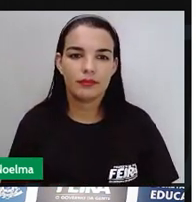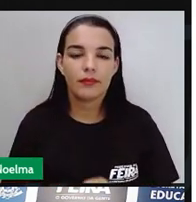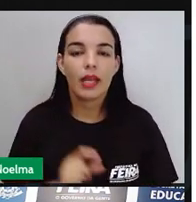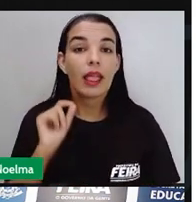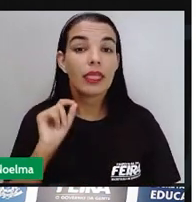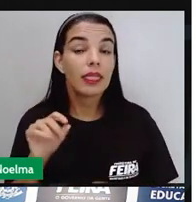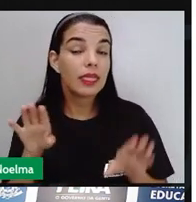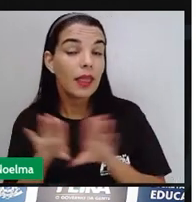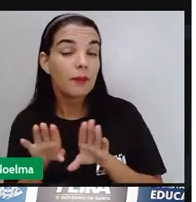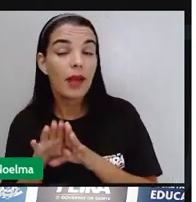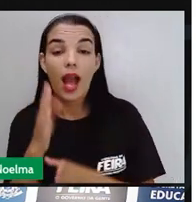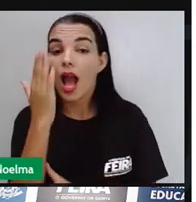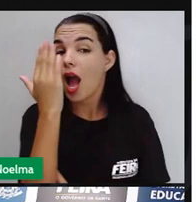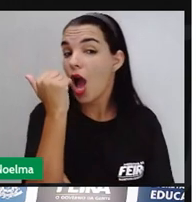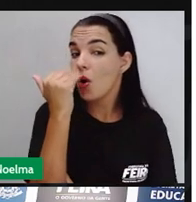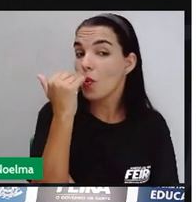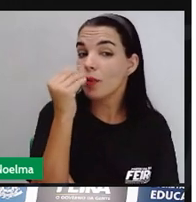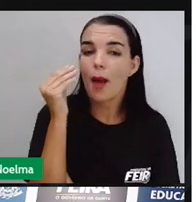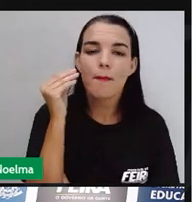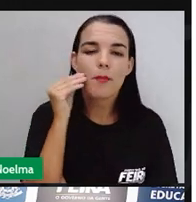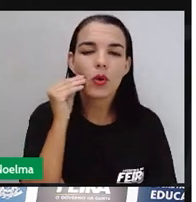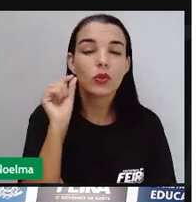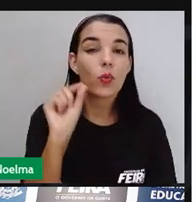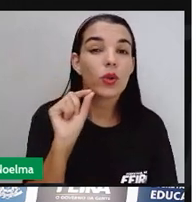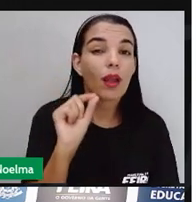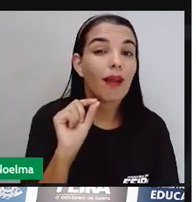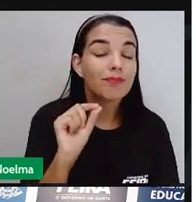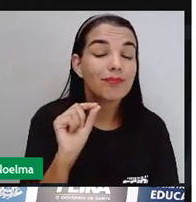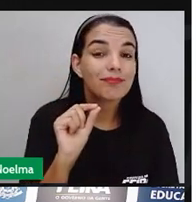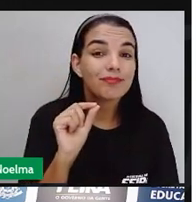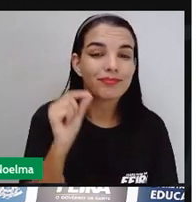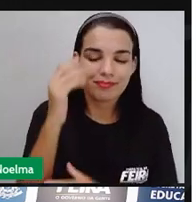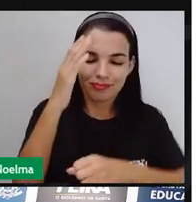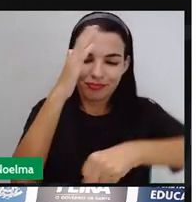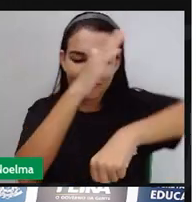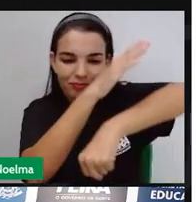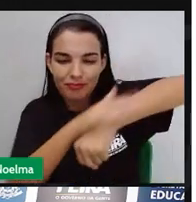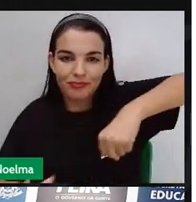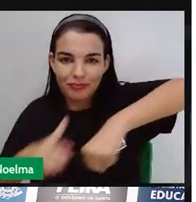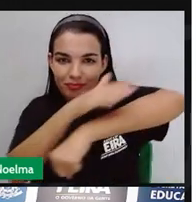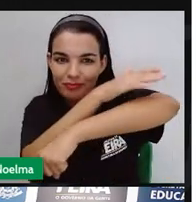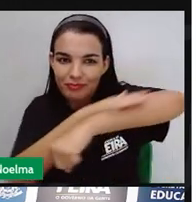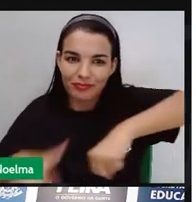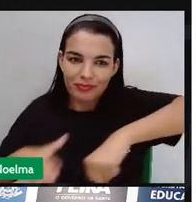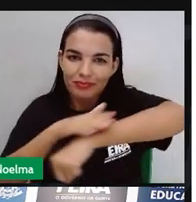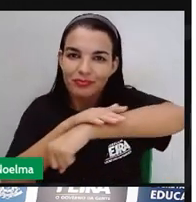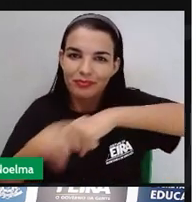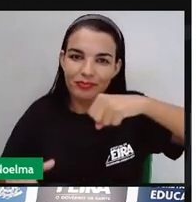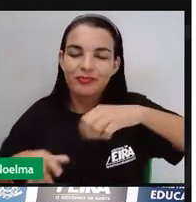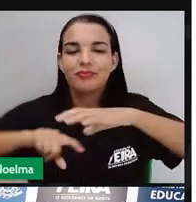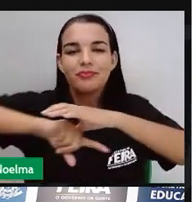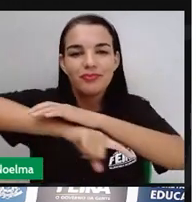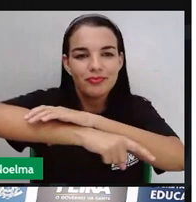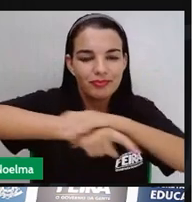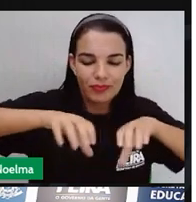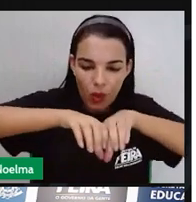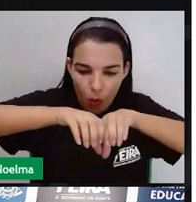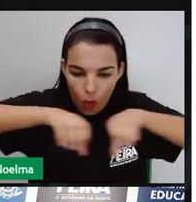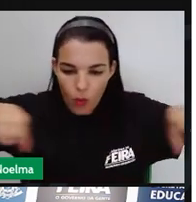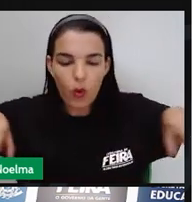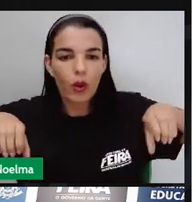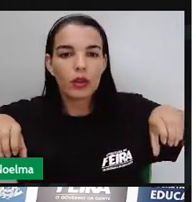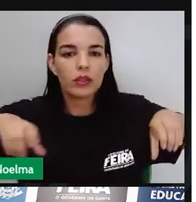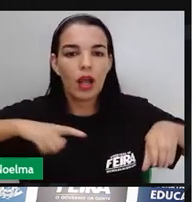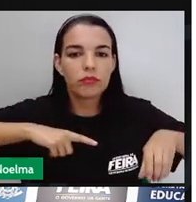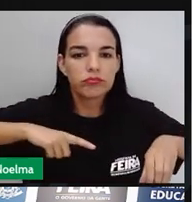Na culinária, destaca-se o uso intensivo da mandioca, planta que havia sido domesticada pelos indígenas e